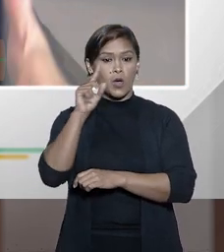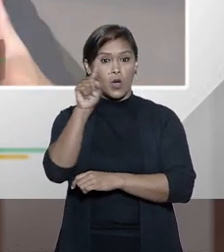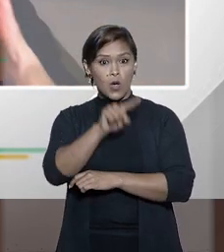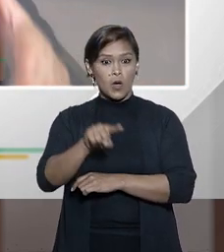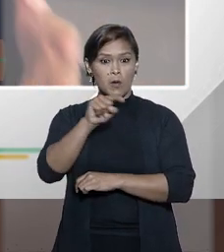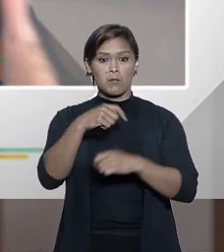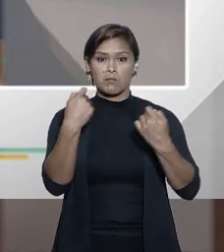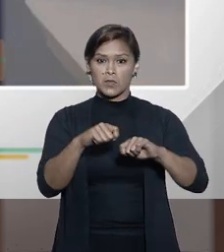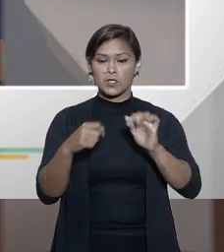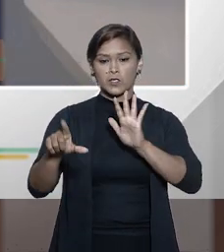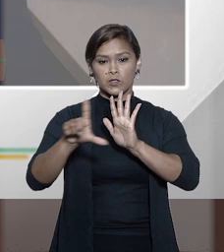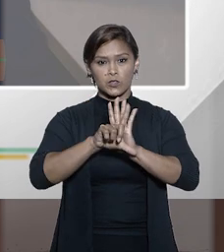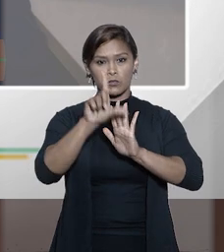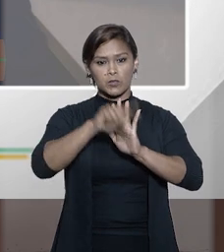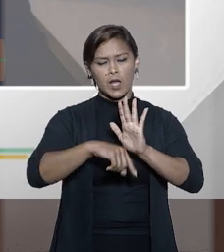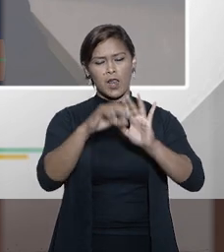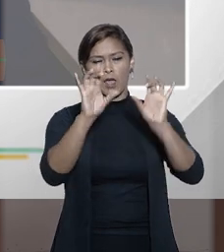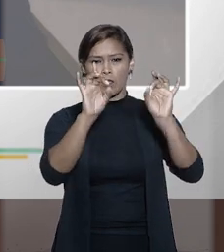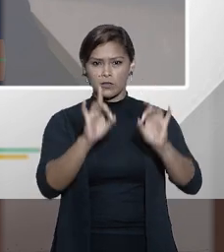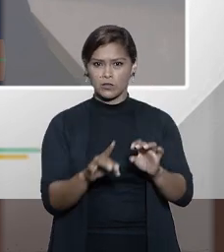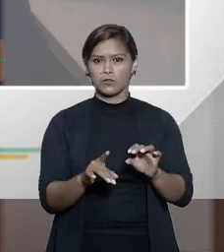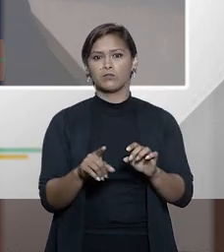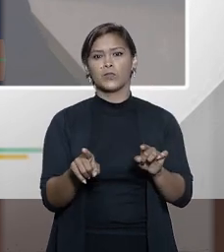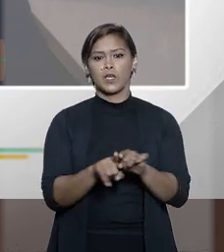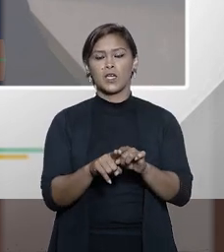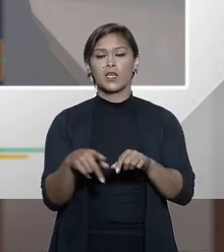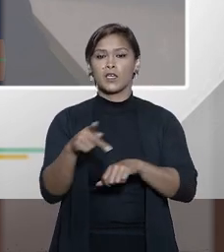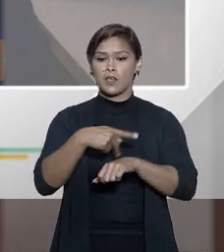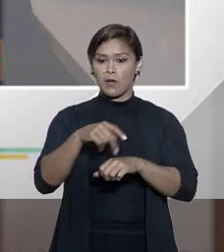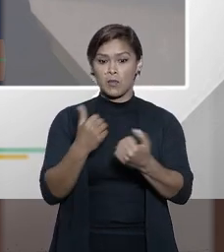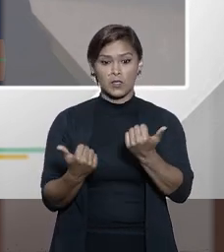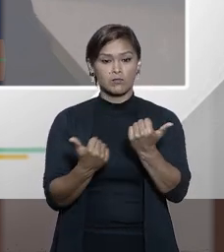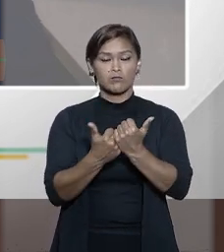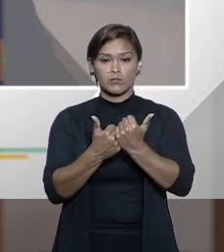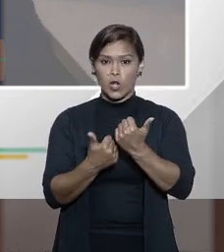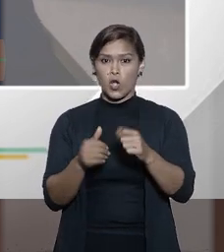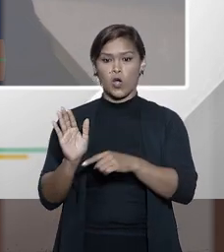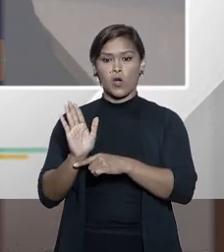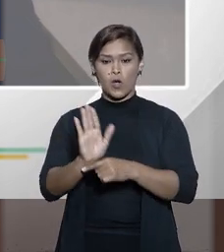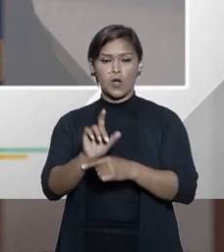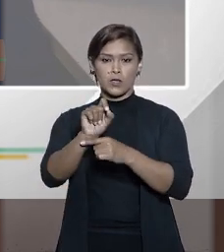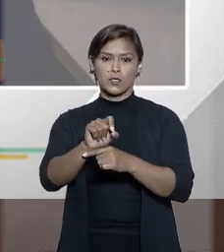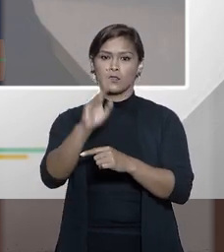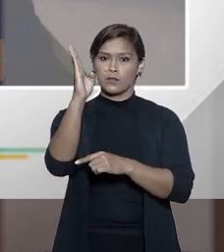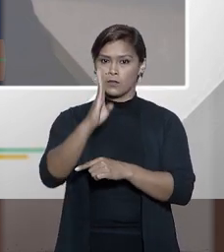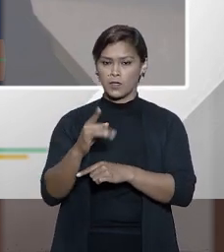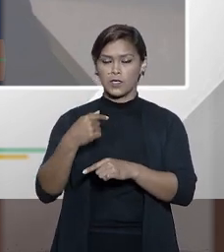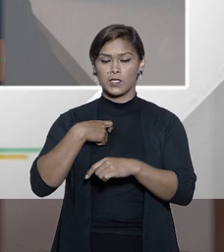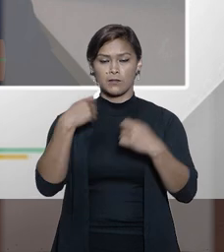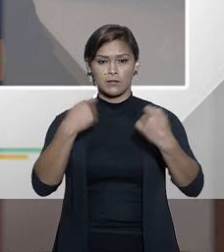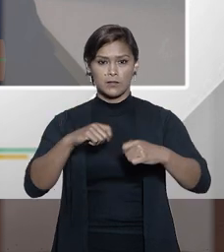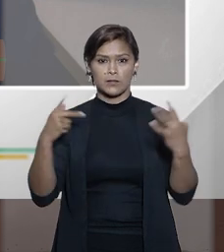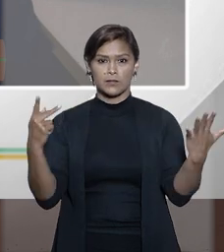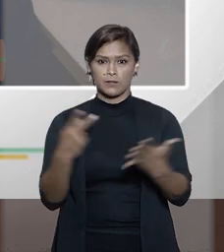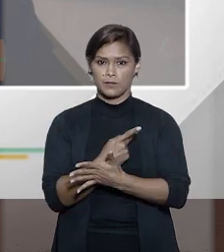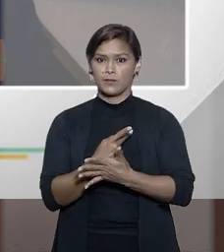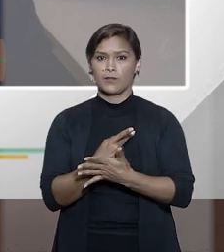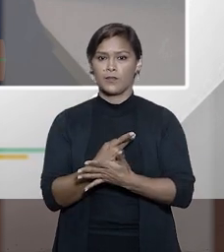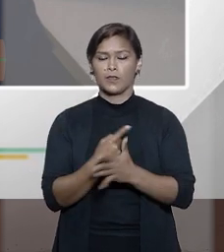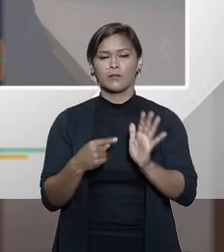mostra a necessidade de uma legislação sobre isso. E é um país com o qual nós cooperamos muito. E isso deveria ter